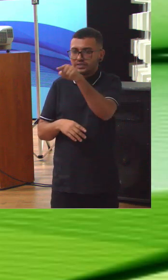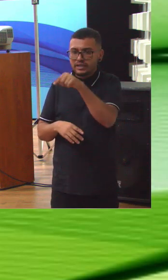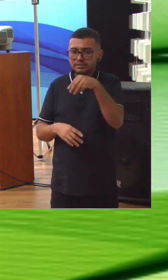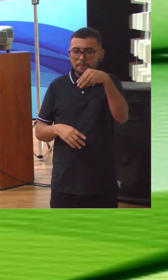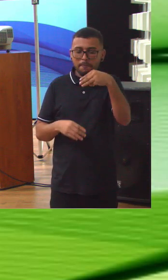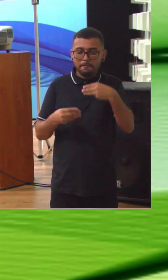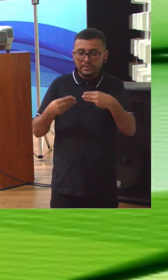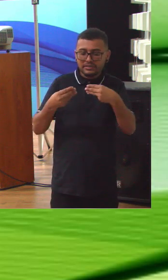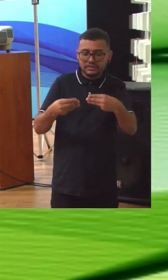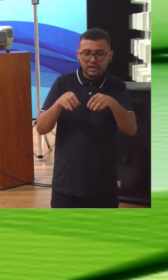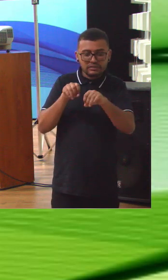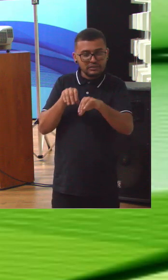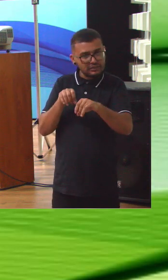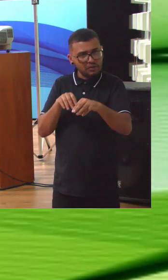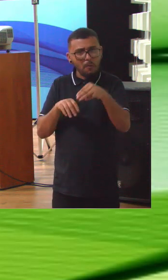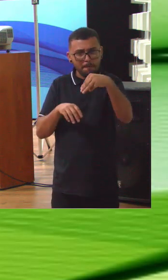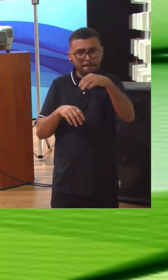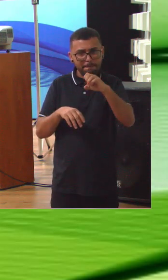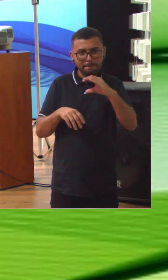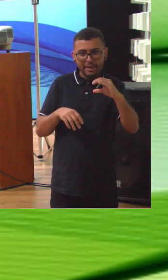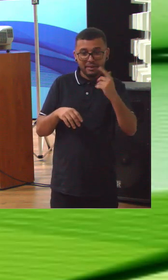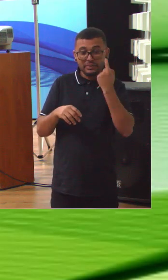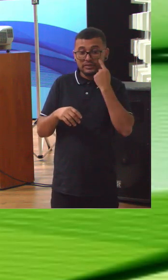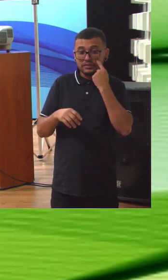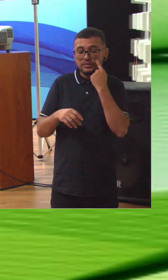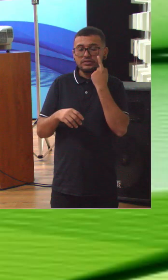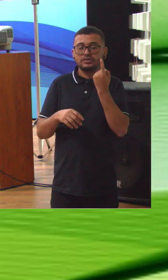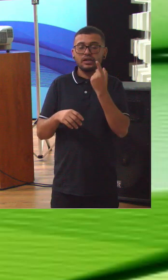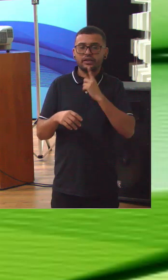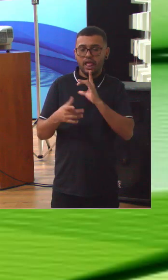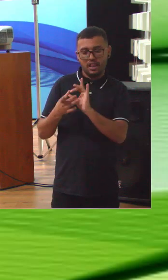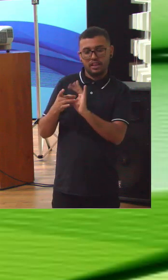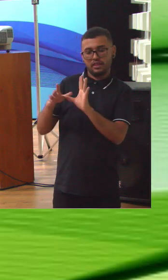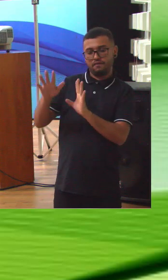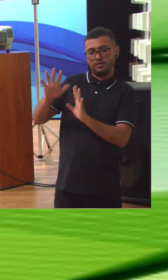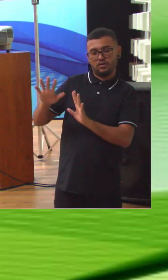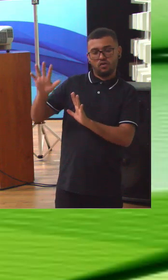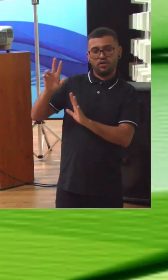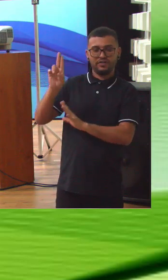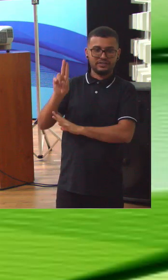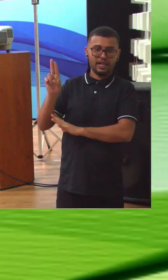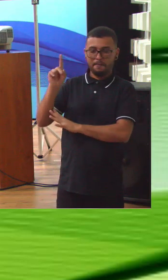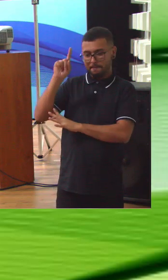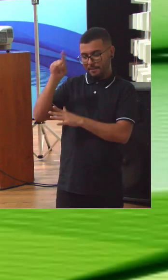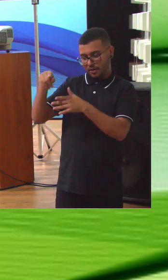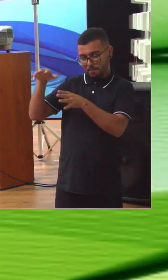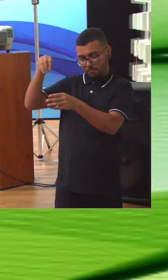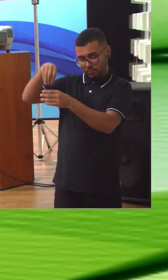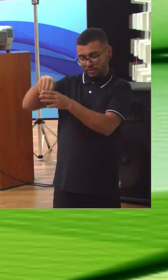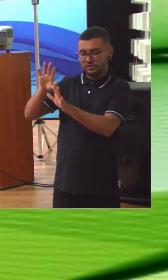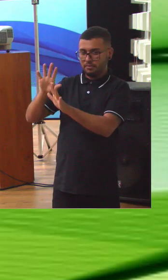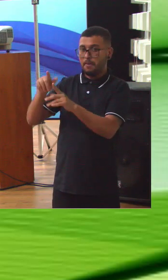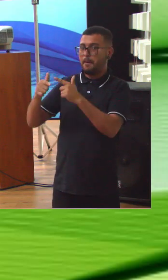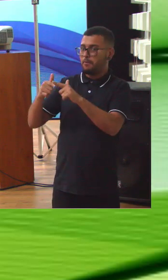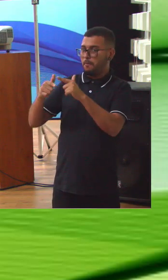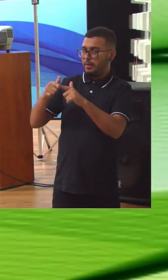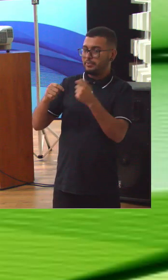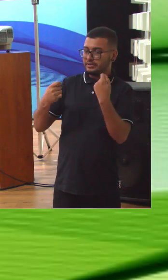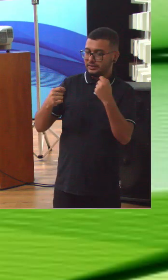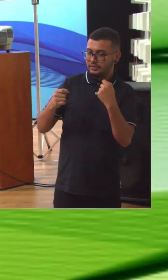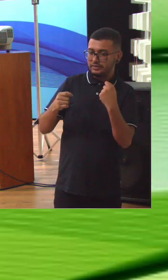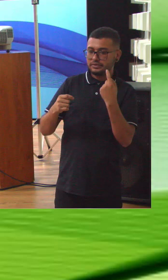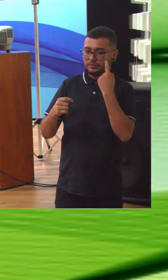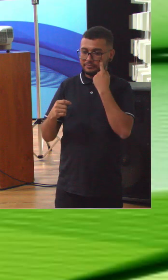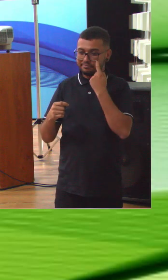atenção sobre esse grupo nós sabemos que existe a independência da gestão das universidades mas isso aqui é problema isso aqui está